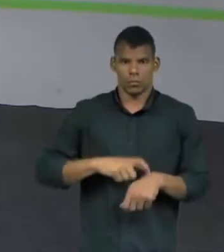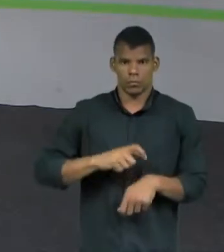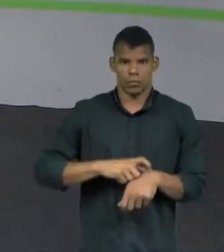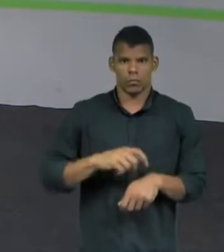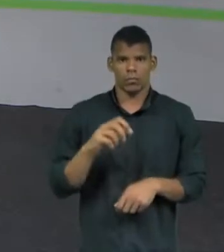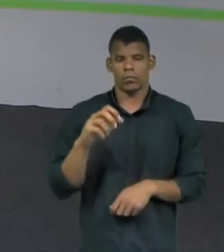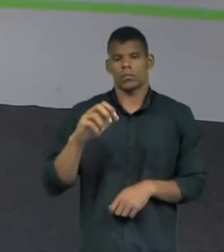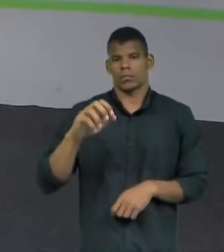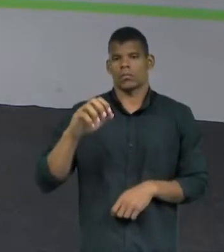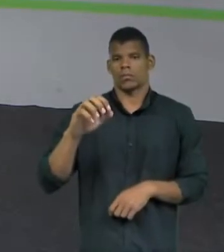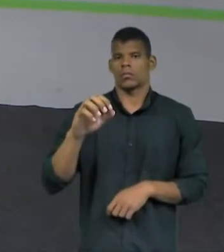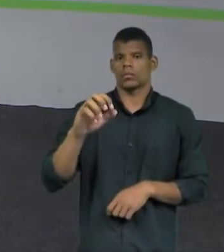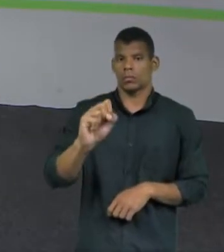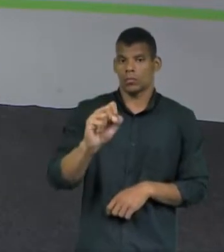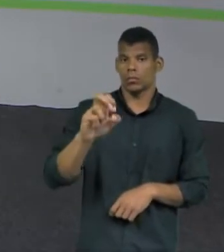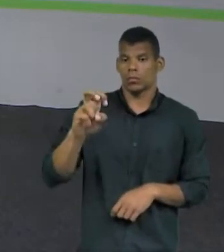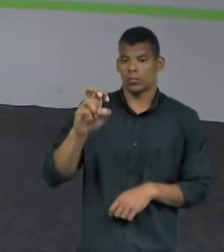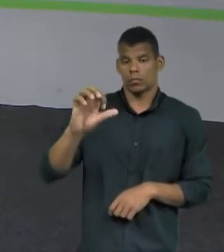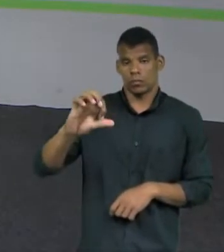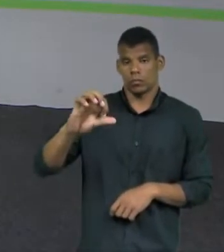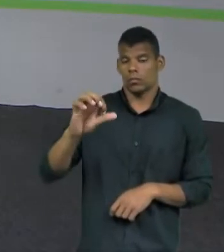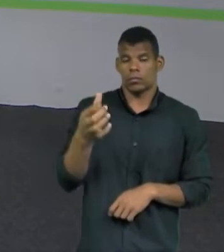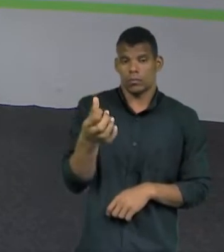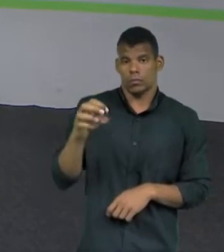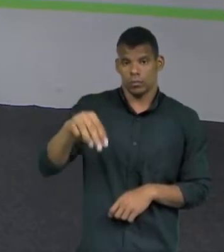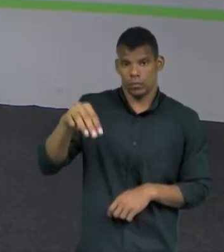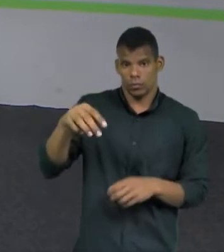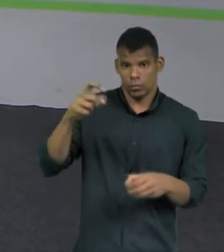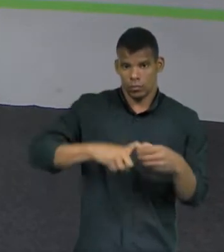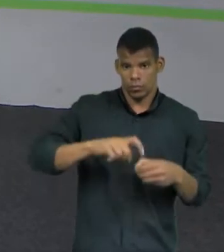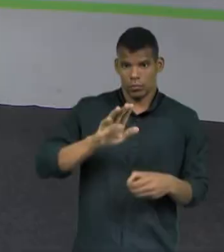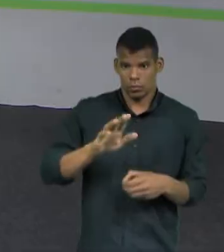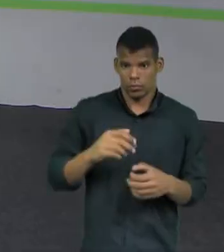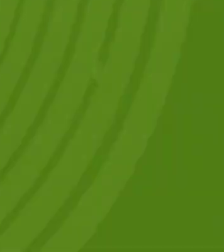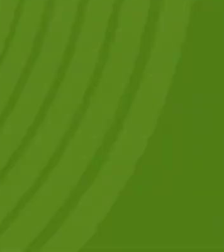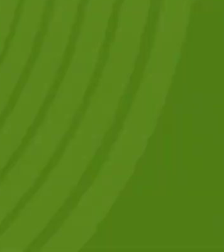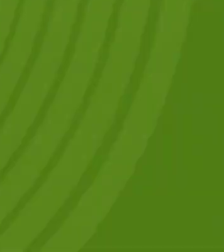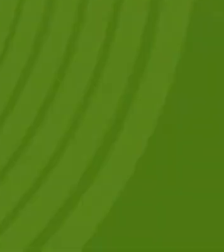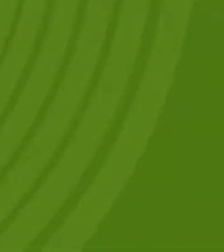são 8 horas 56 minutos, o primeiro expediente volta em instantes.